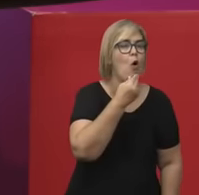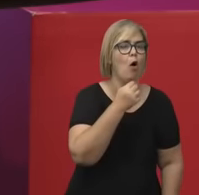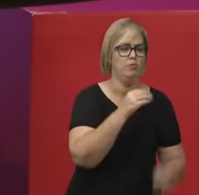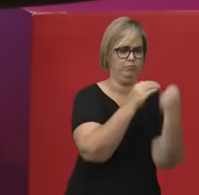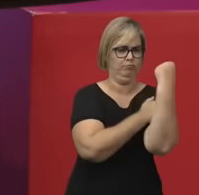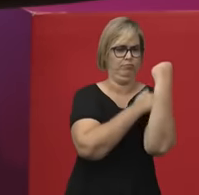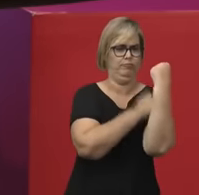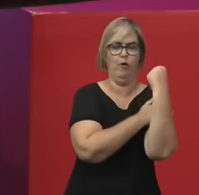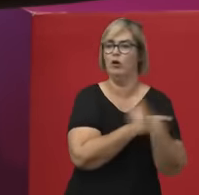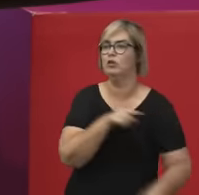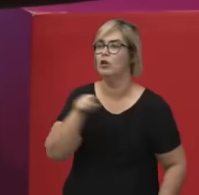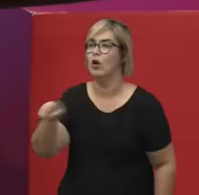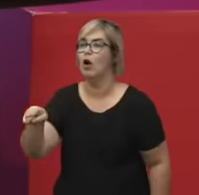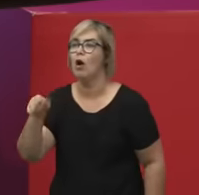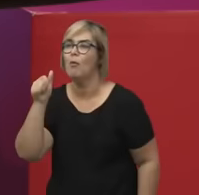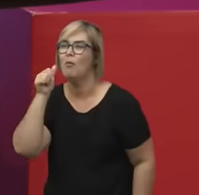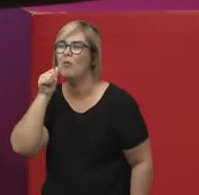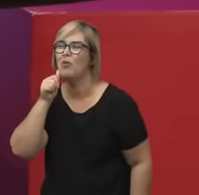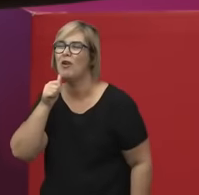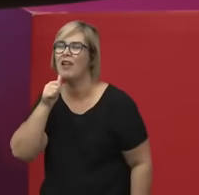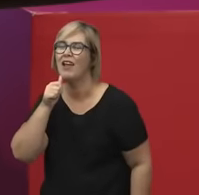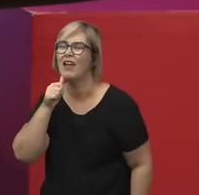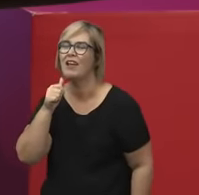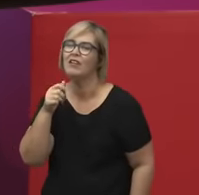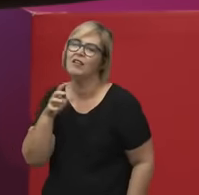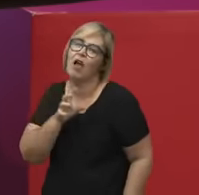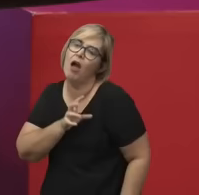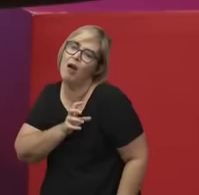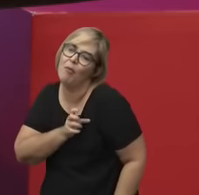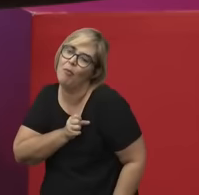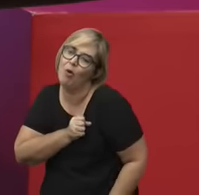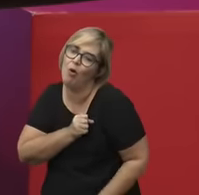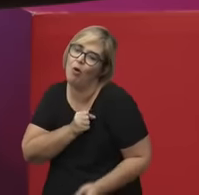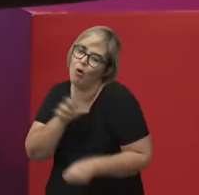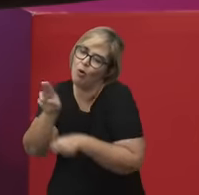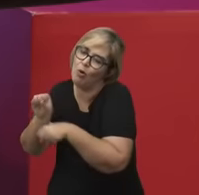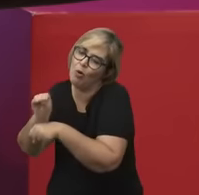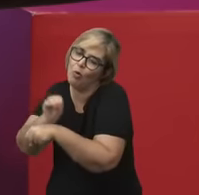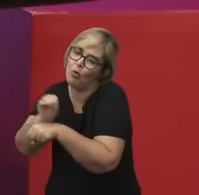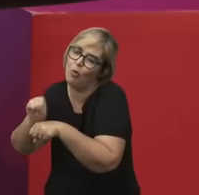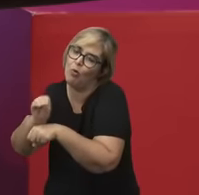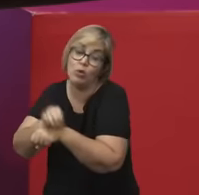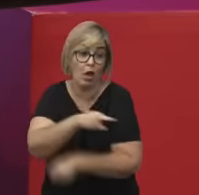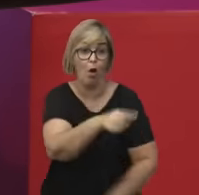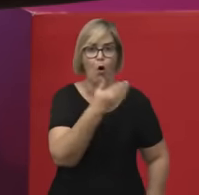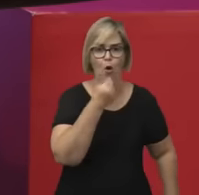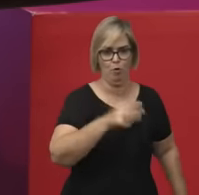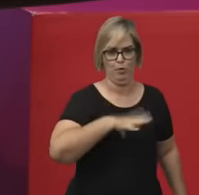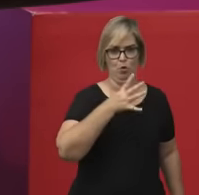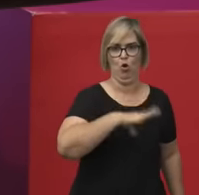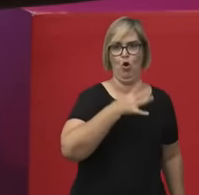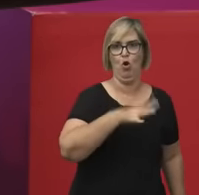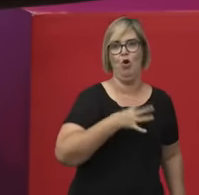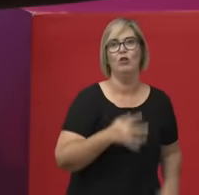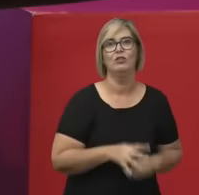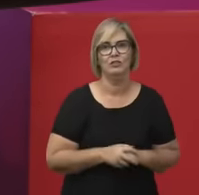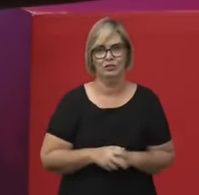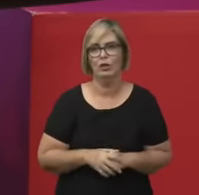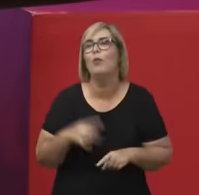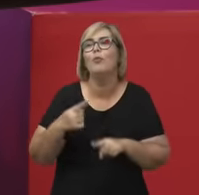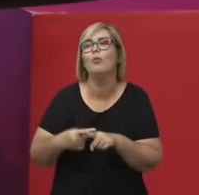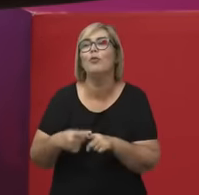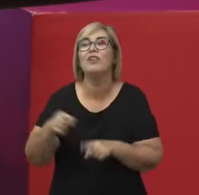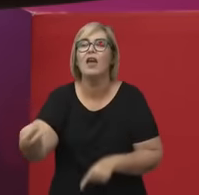compassivas, as mulheres têm compaixão, as mulheres cuidam, porque as mulheres, biologicamente, são seres